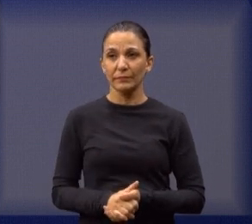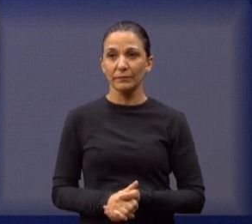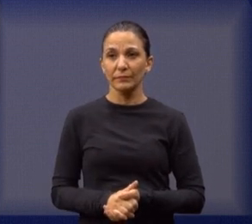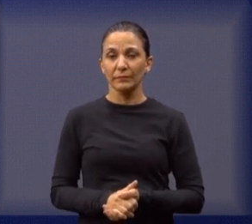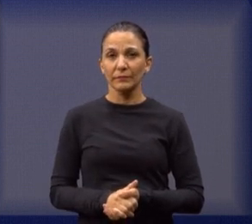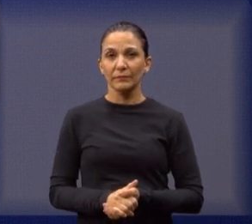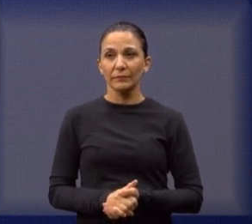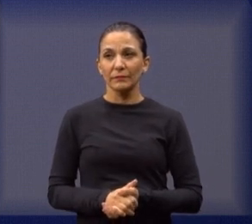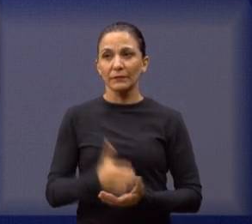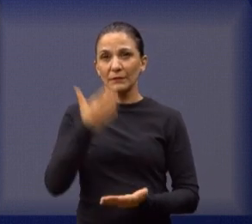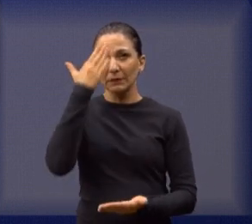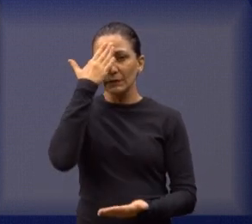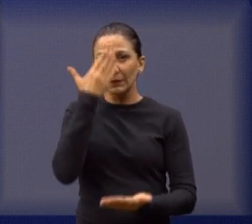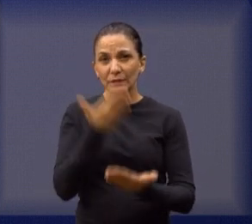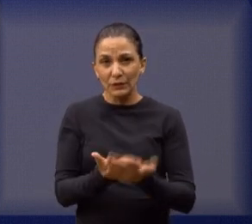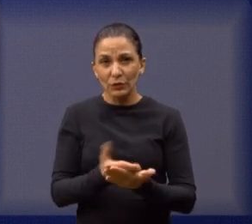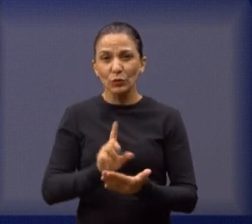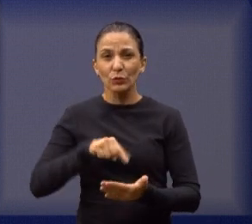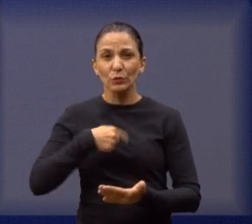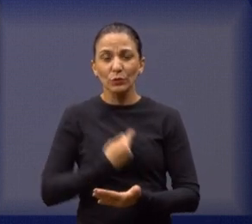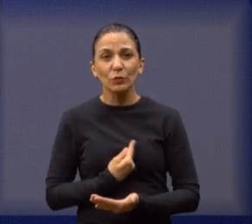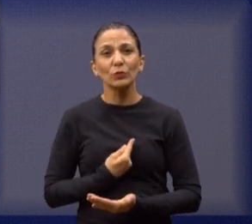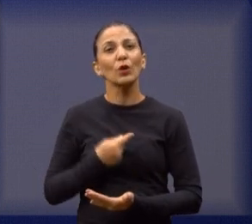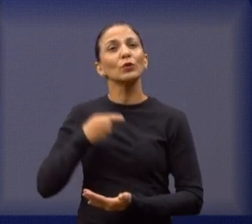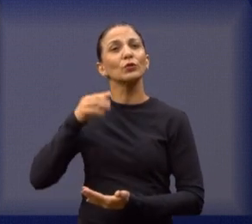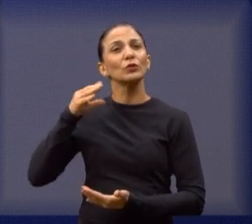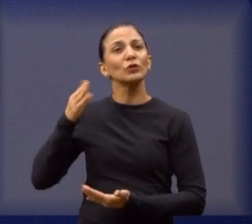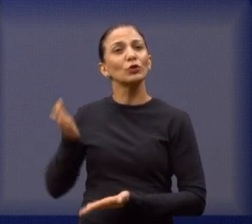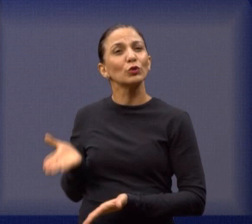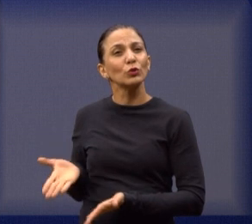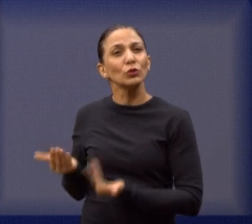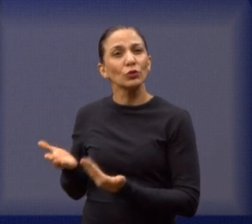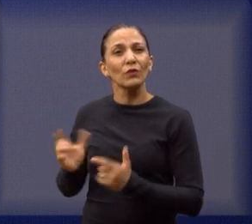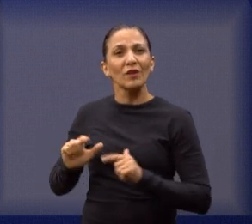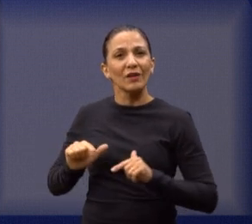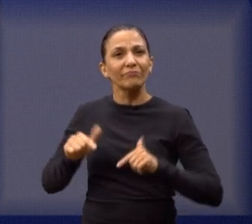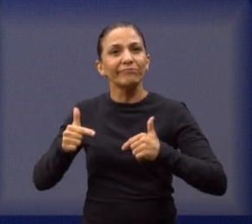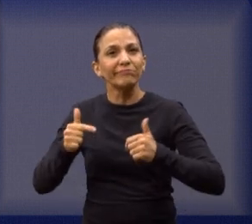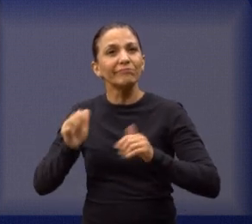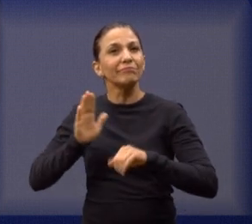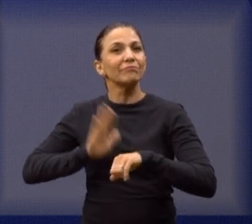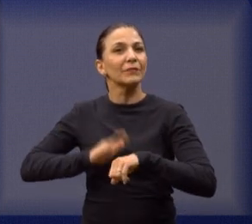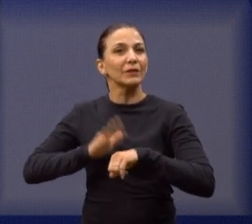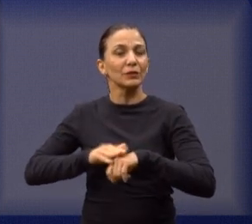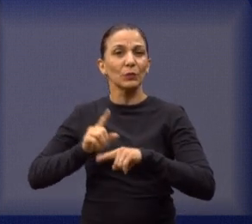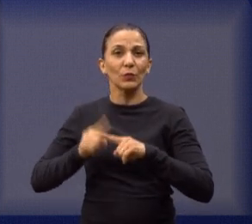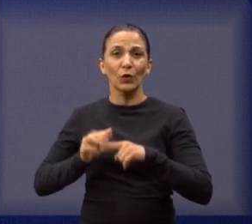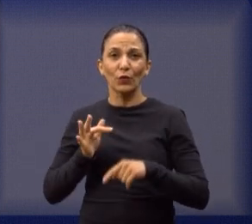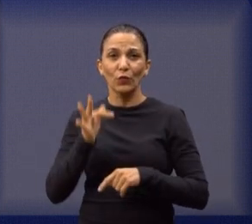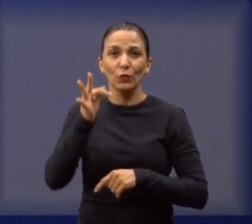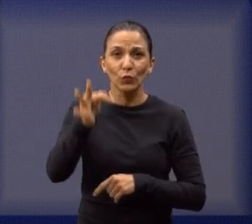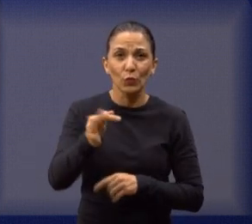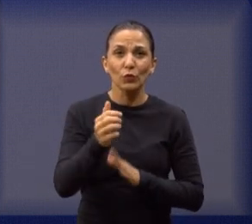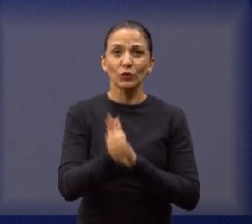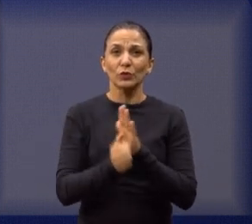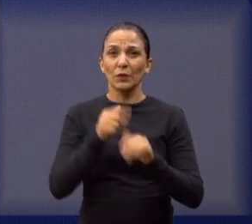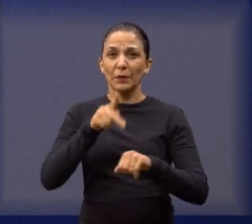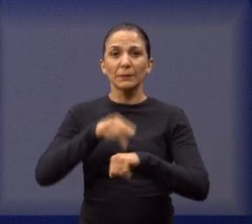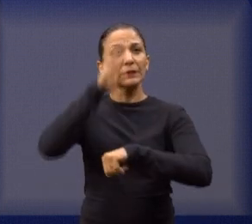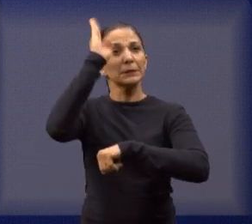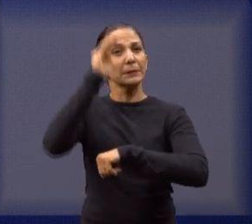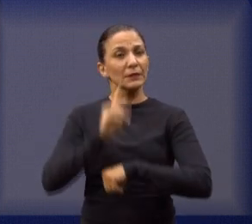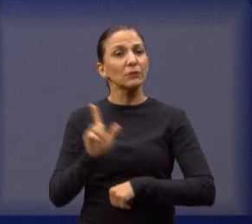gente tem que falar mais e lutar mais pelos jovens da nossa cidade, pois eles são o futuro de nossa cidade da Aquária e do nosso país.